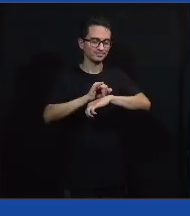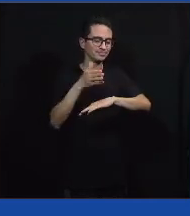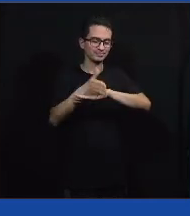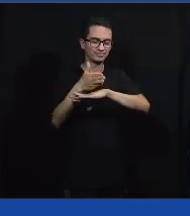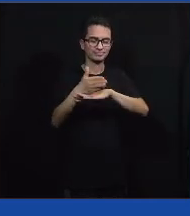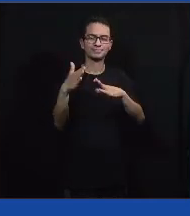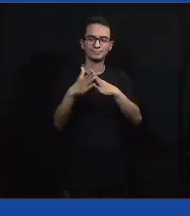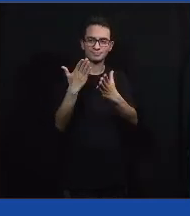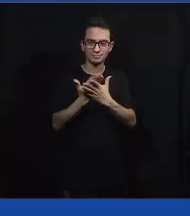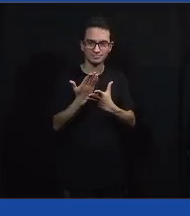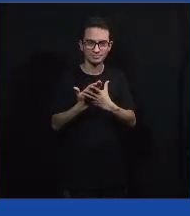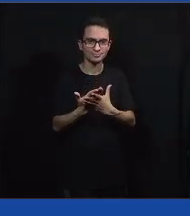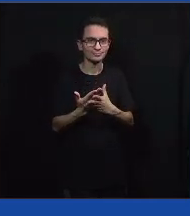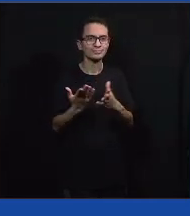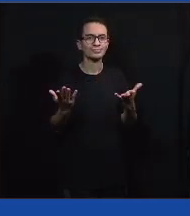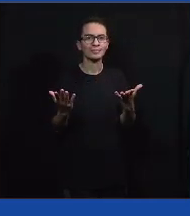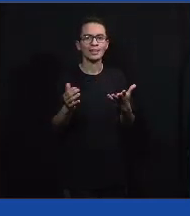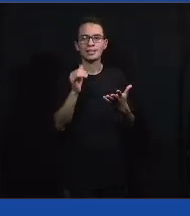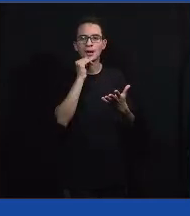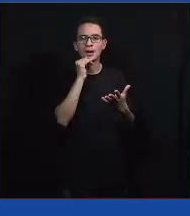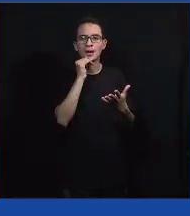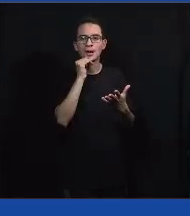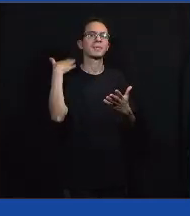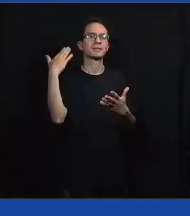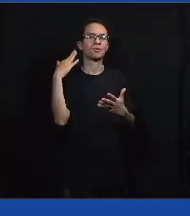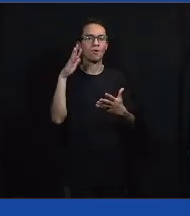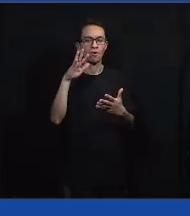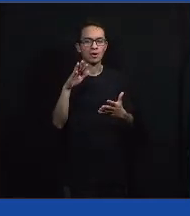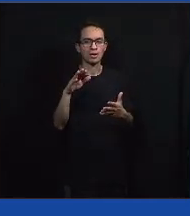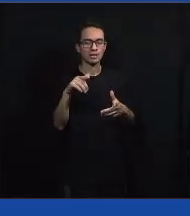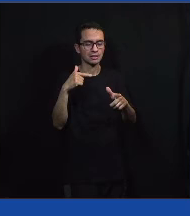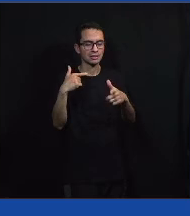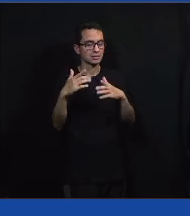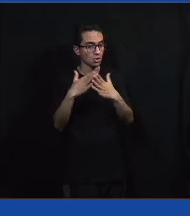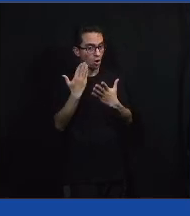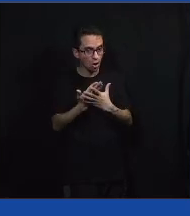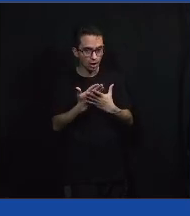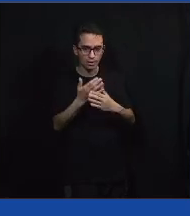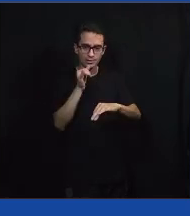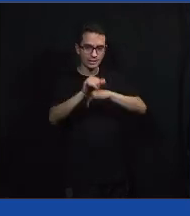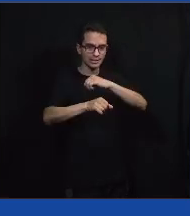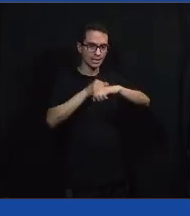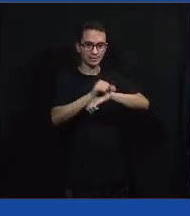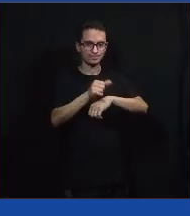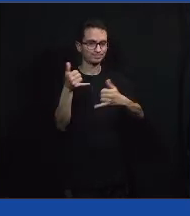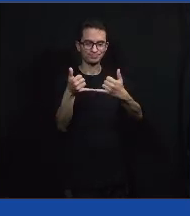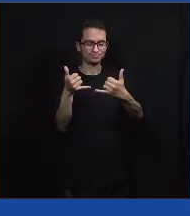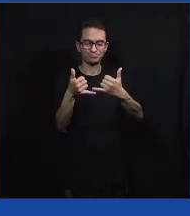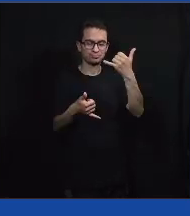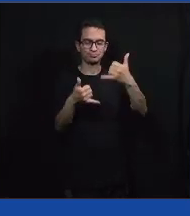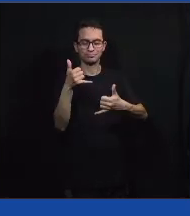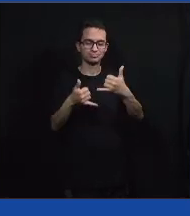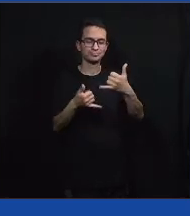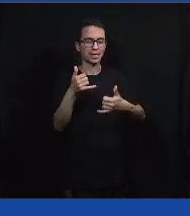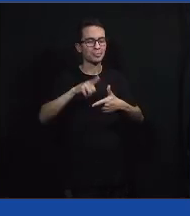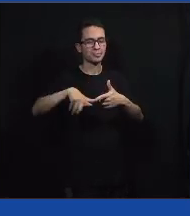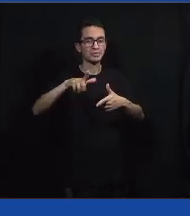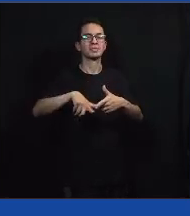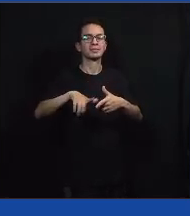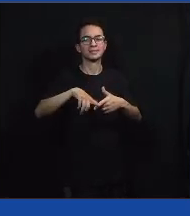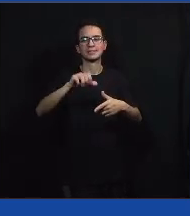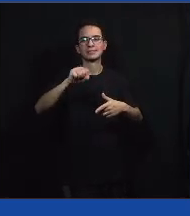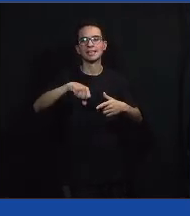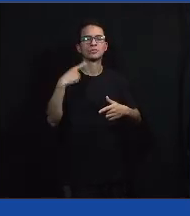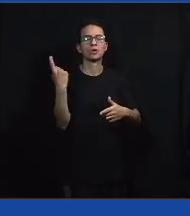quando dava aula de física não tinha acesso à internet na escola, né? Então, acho que é um ponto também para a gente